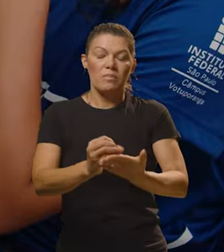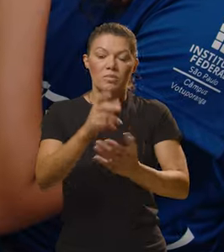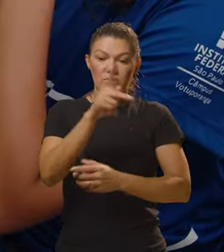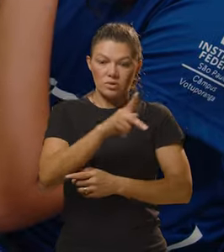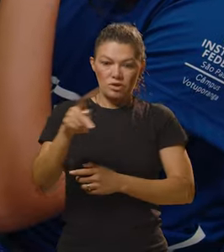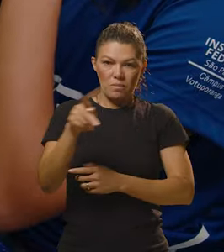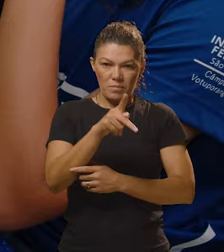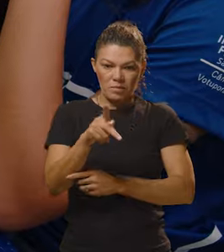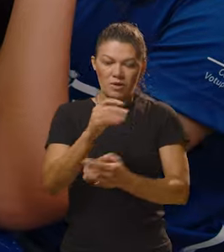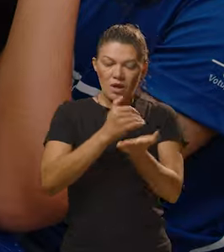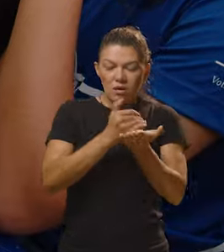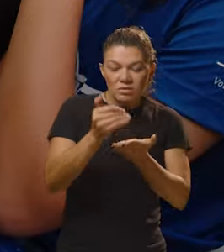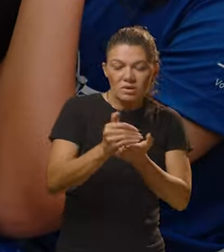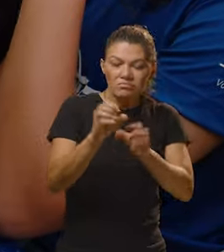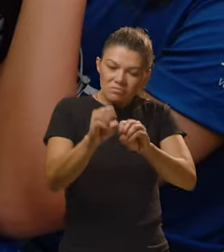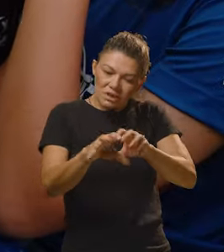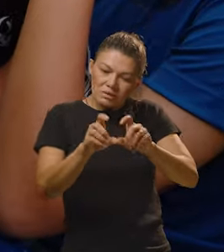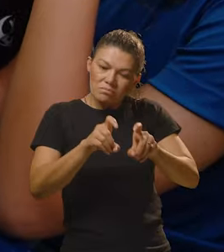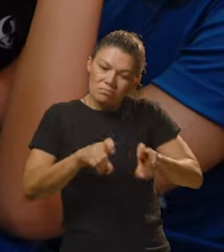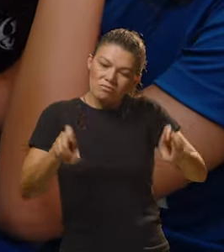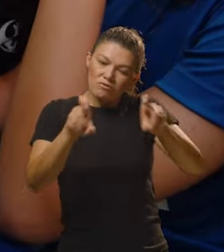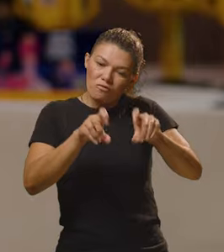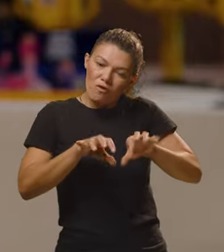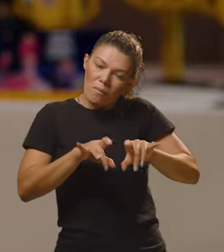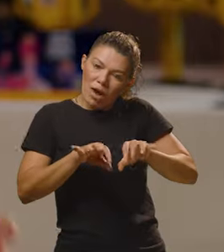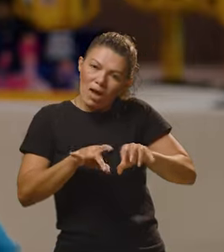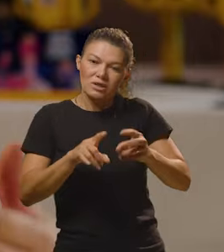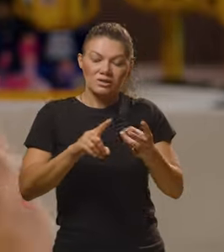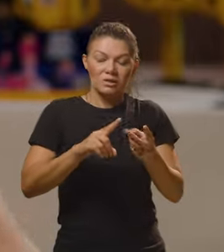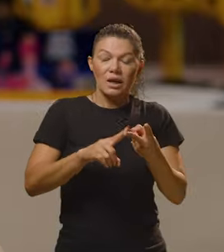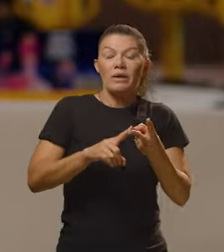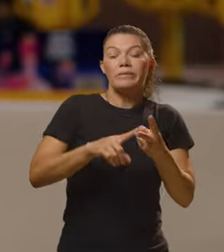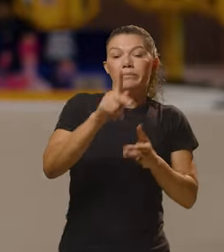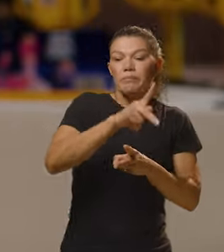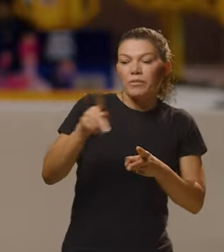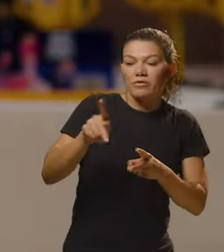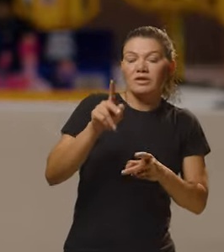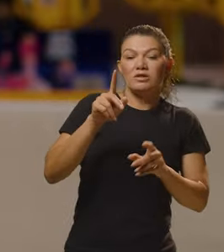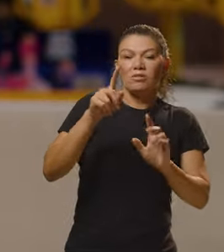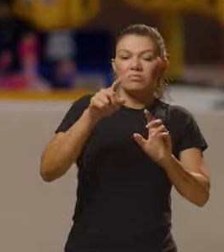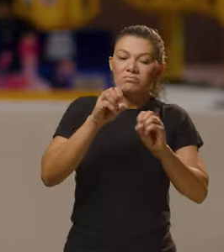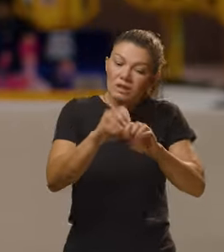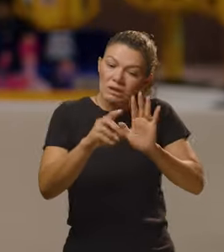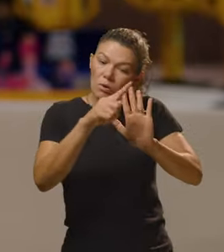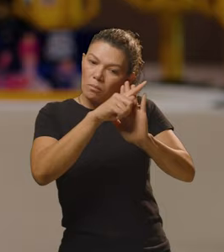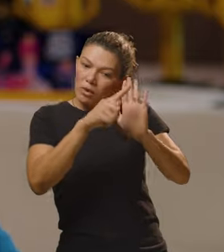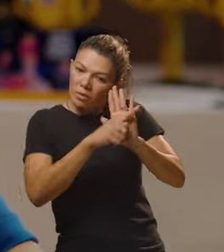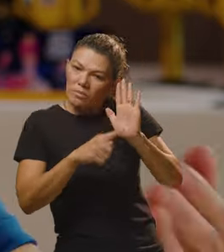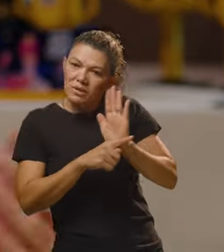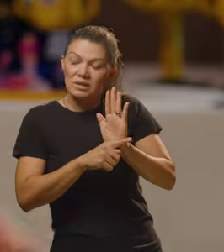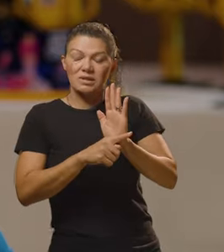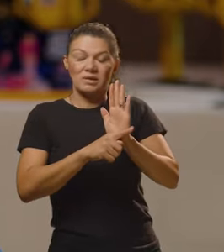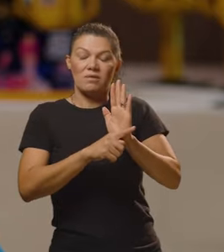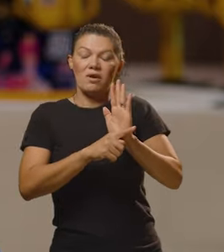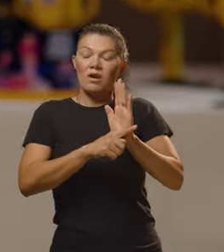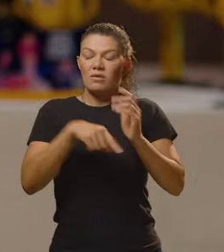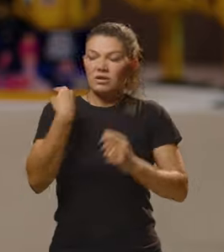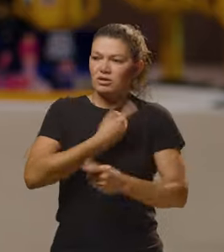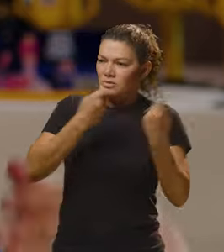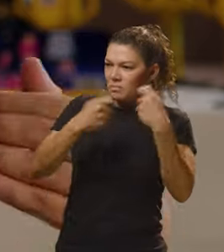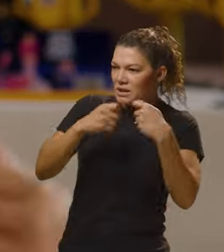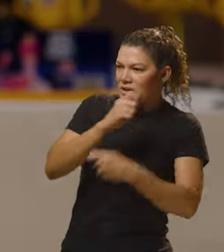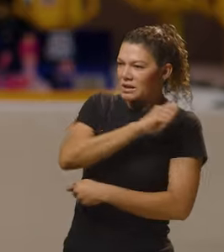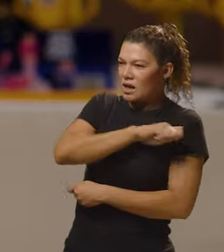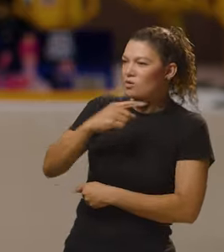apoio de professores que inicialmente vieram da aula de informática, depois eu tive um professor que veio da aula de programação. Eles trocam quando a gente